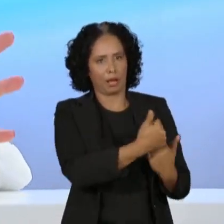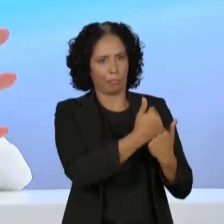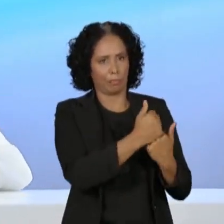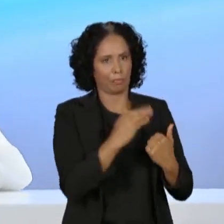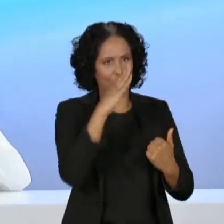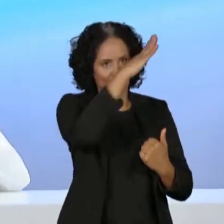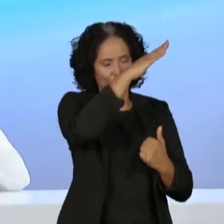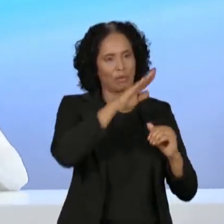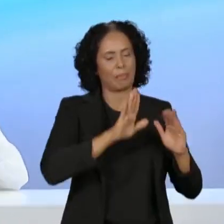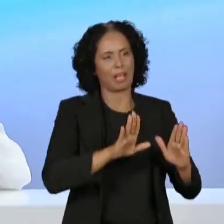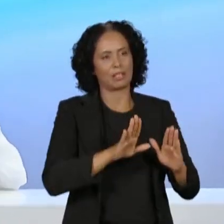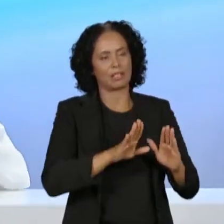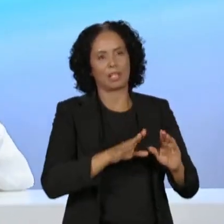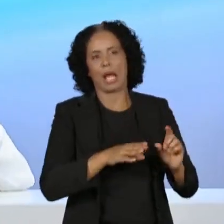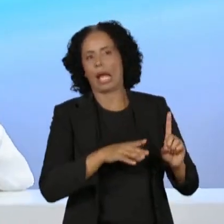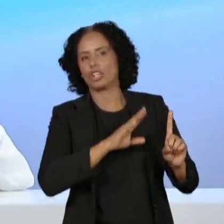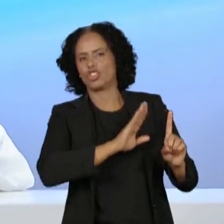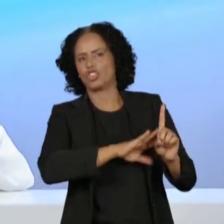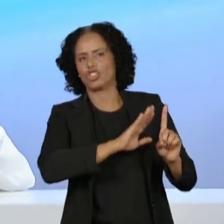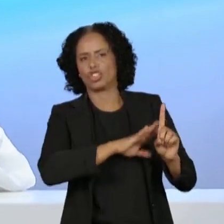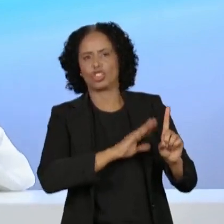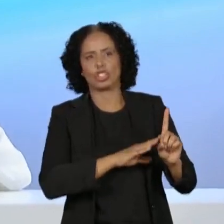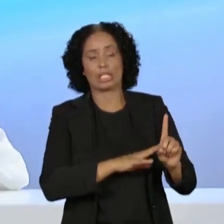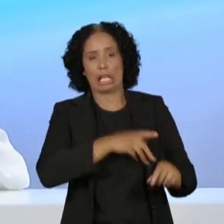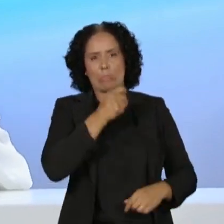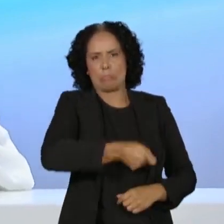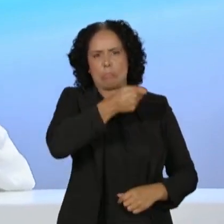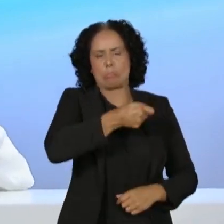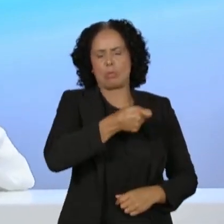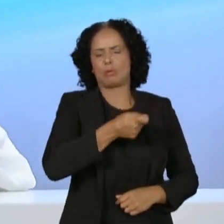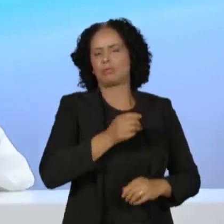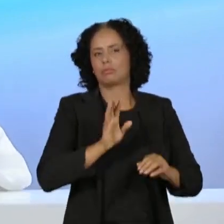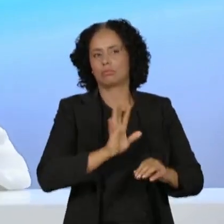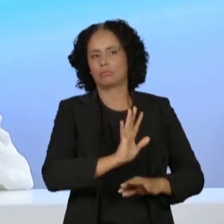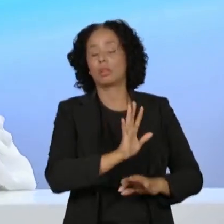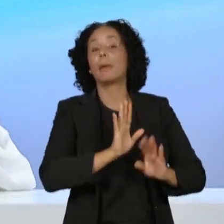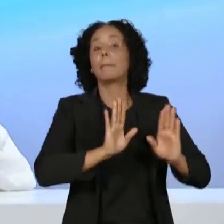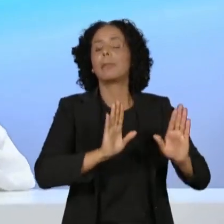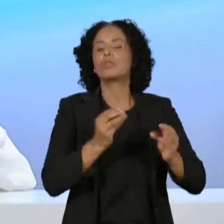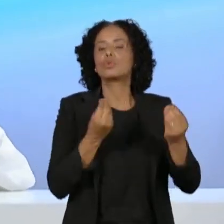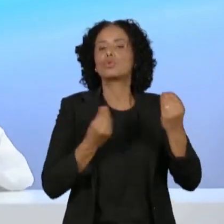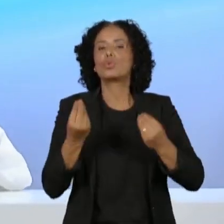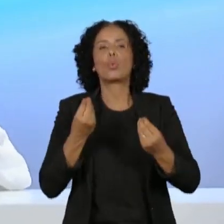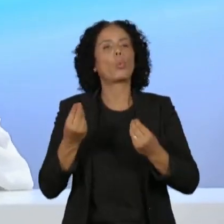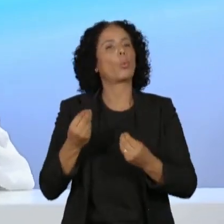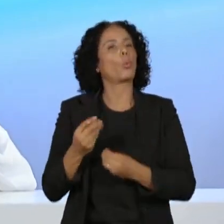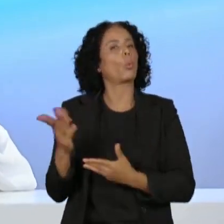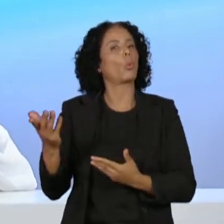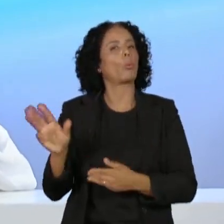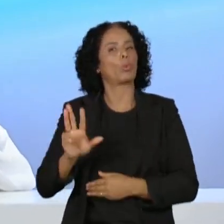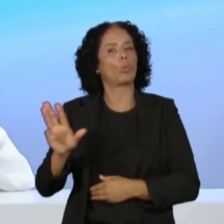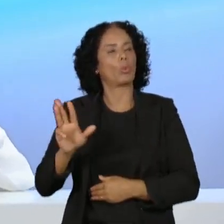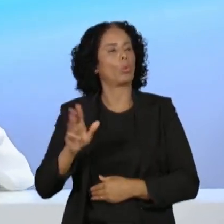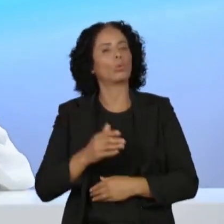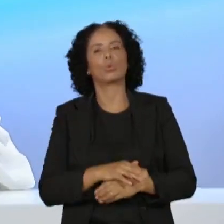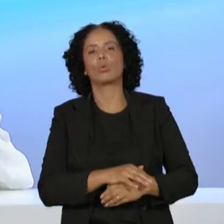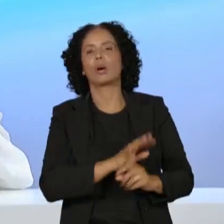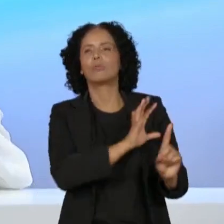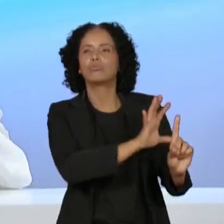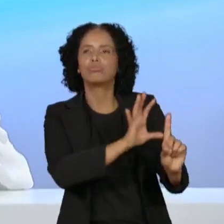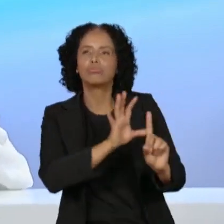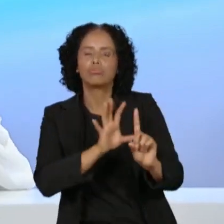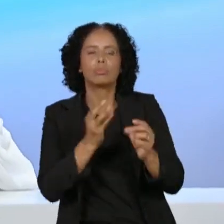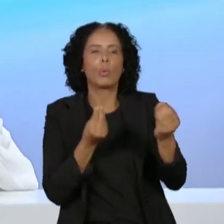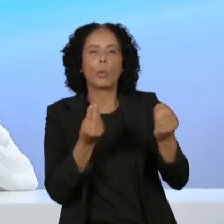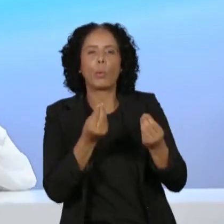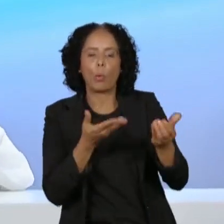de extrema-direita. Como o governo vai falar com essas pessoas? Tem uma estratégia? É possível o diálogo? Como o